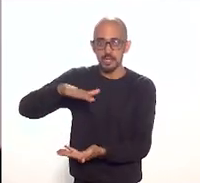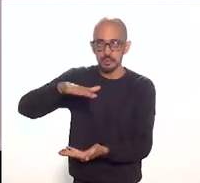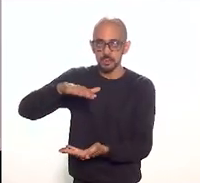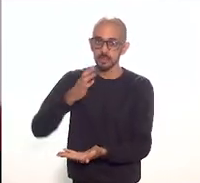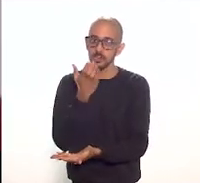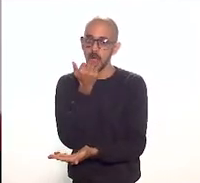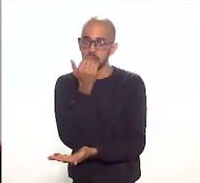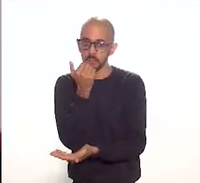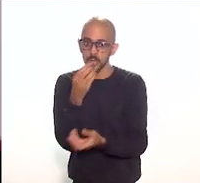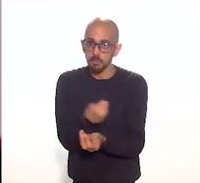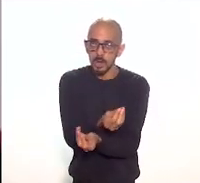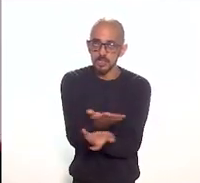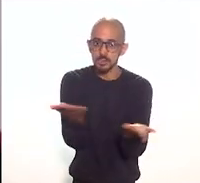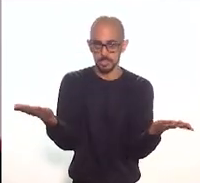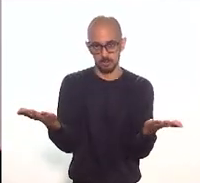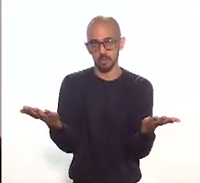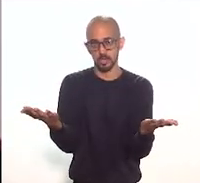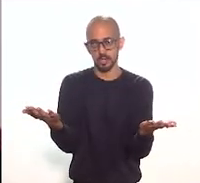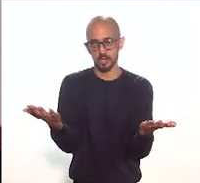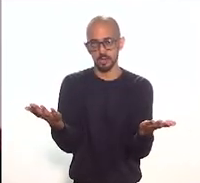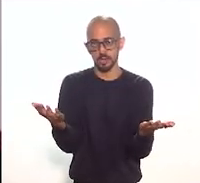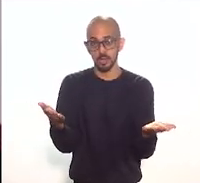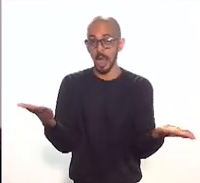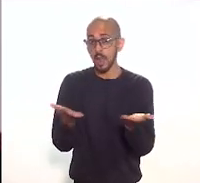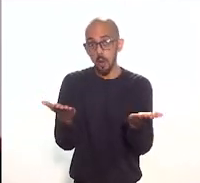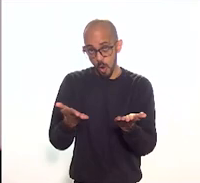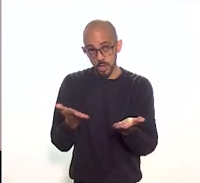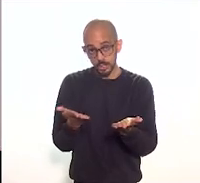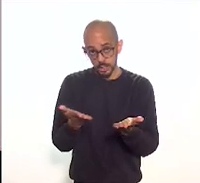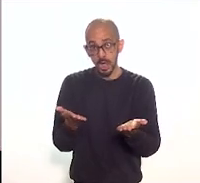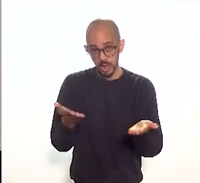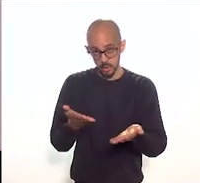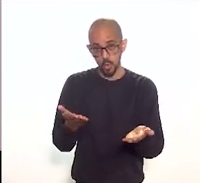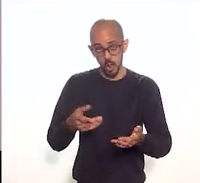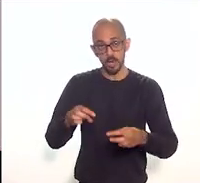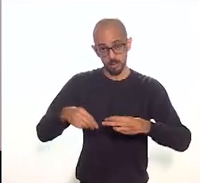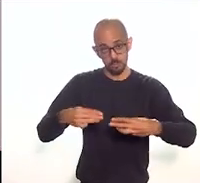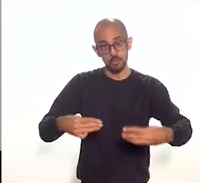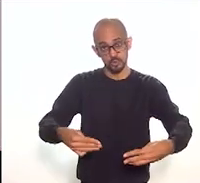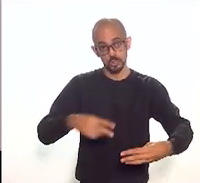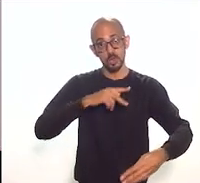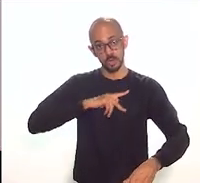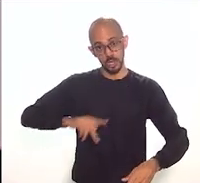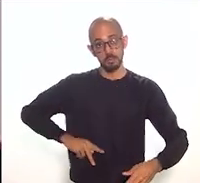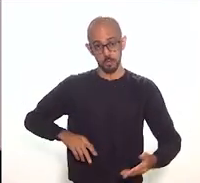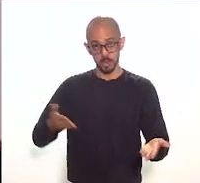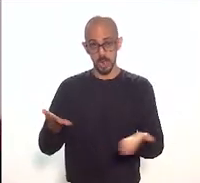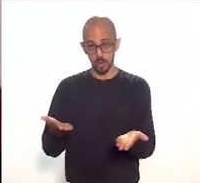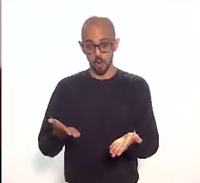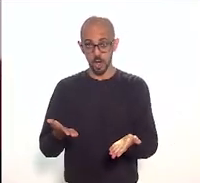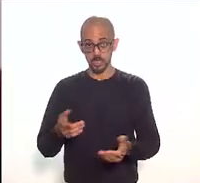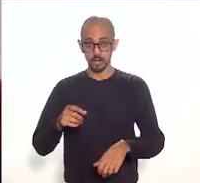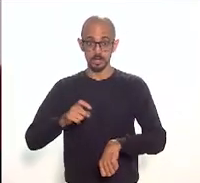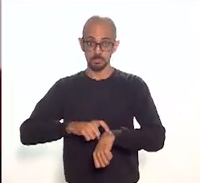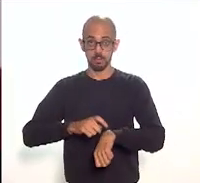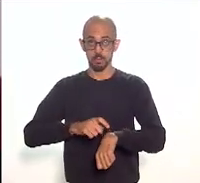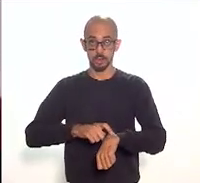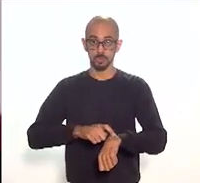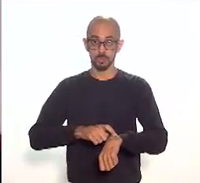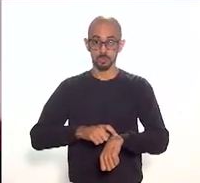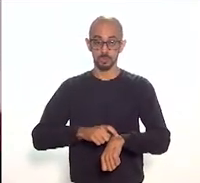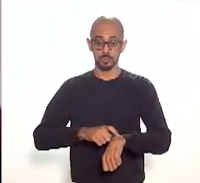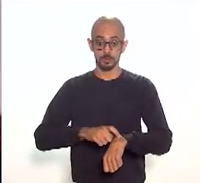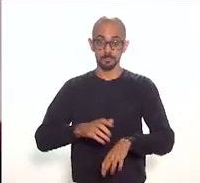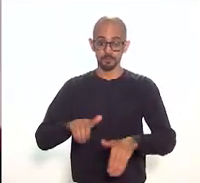e a distribuição está sendo feita agora lá no Museu da República nesse momento então assim o protagonismo